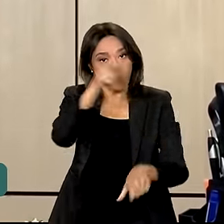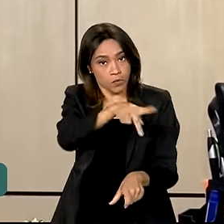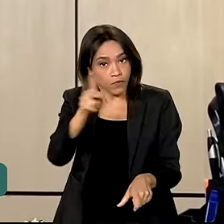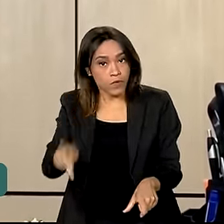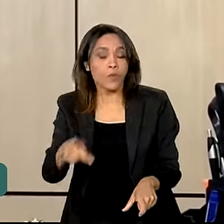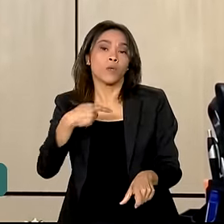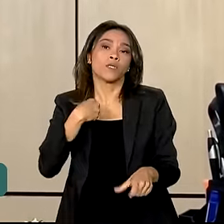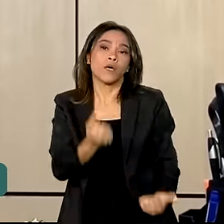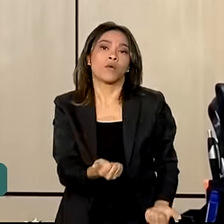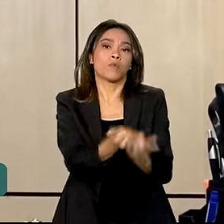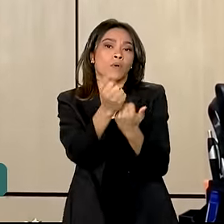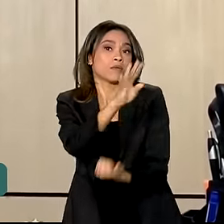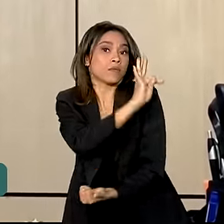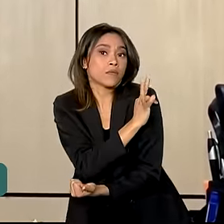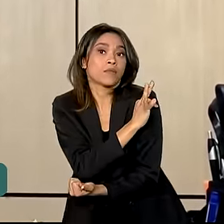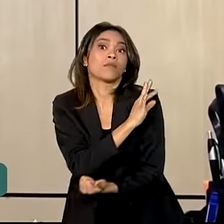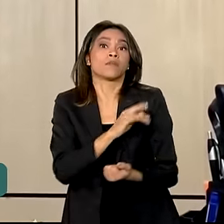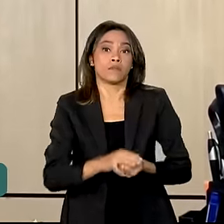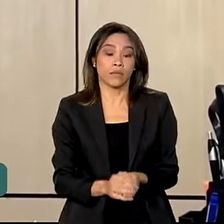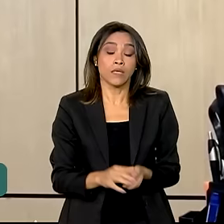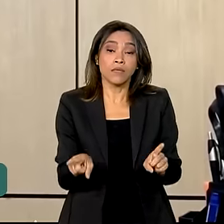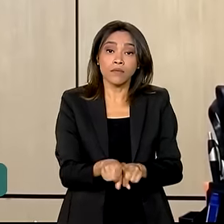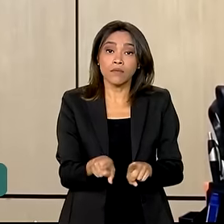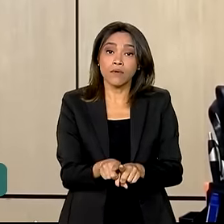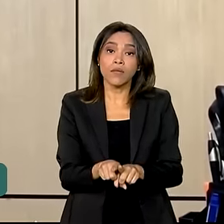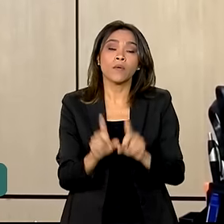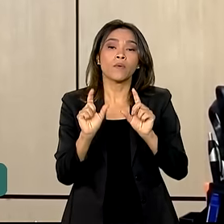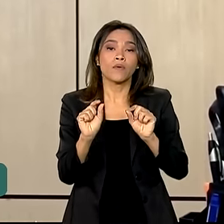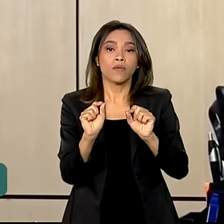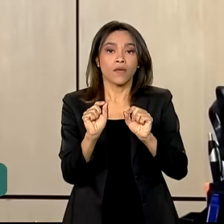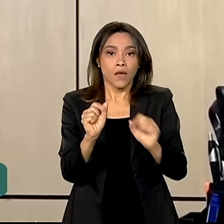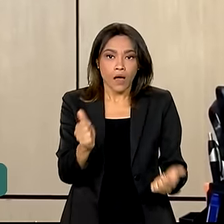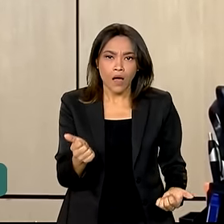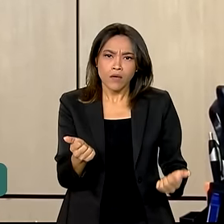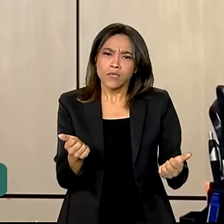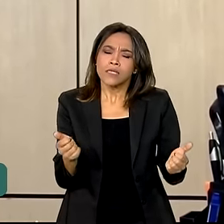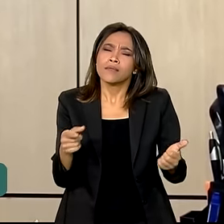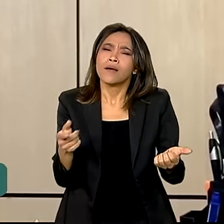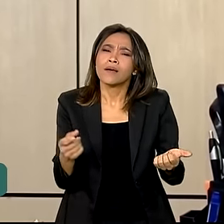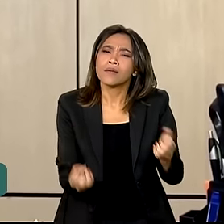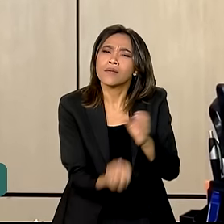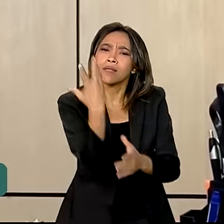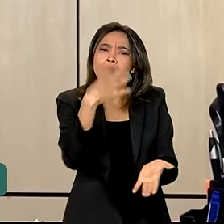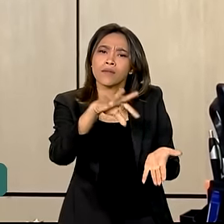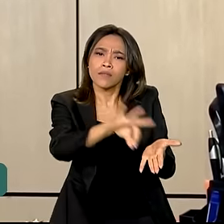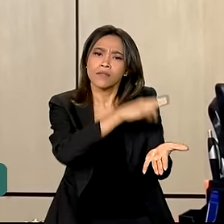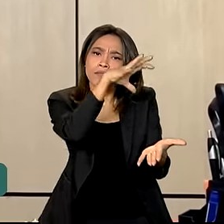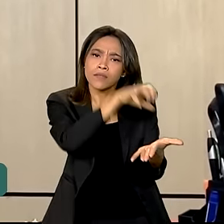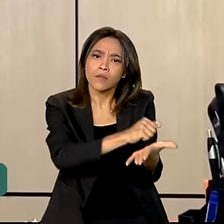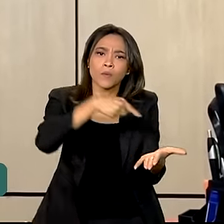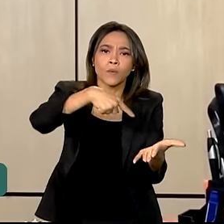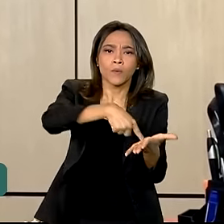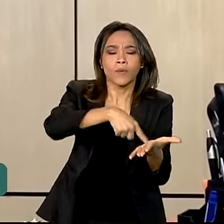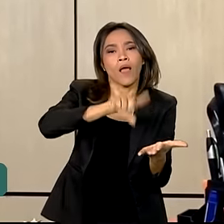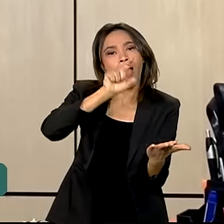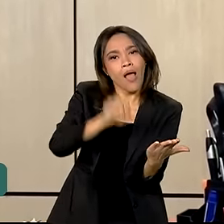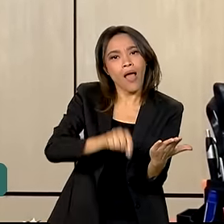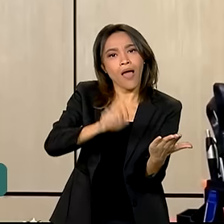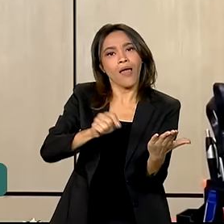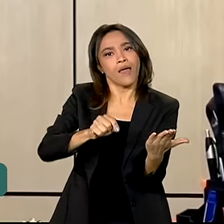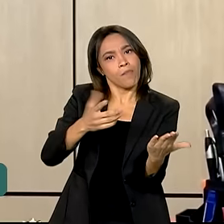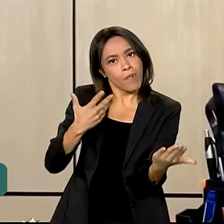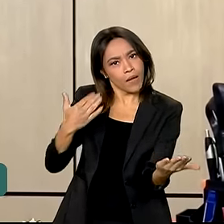e um suporte também para a criação dessas matrículas considerando a promoção da